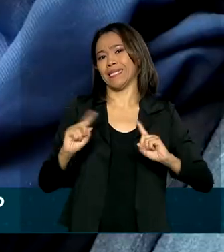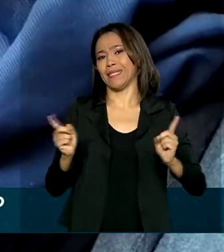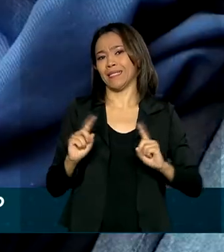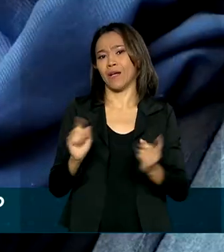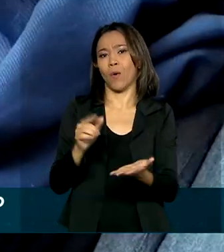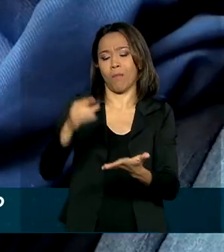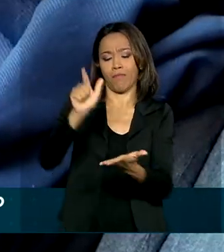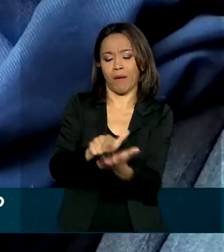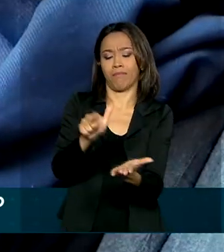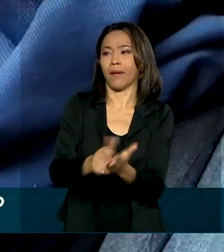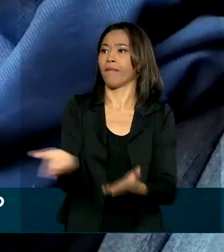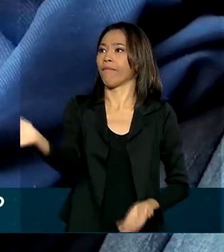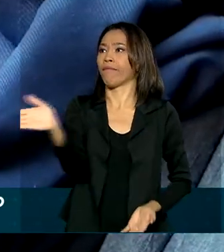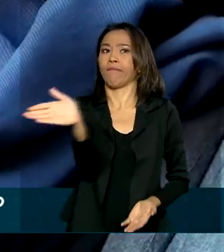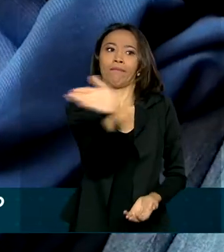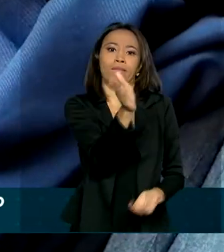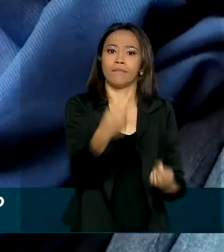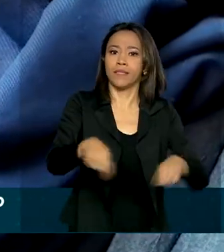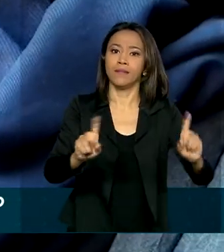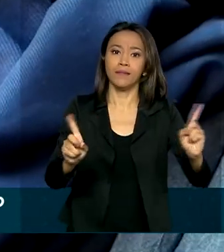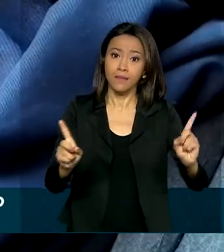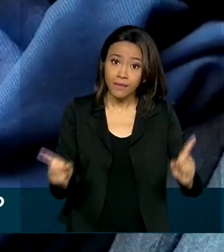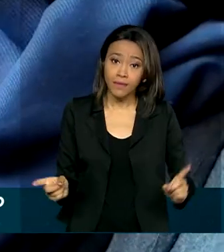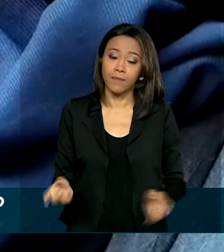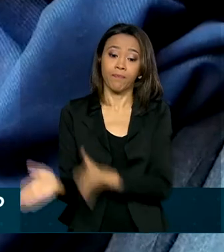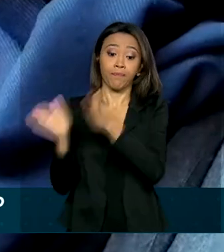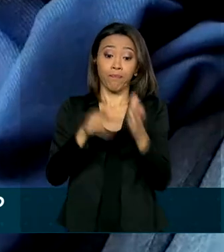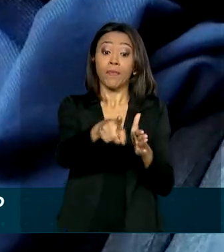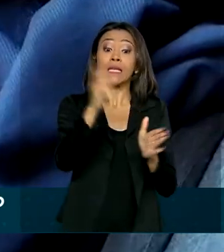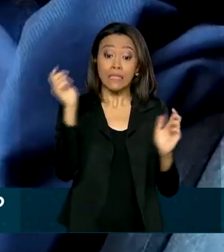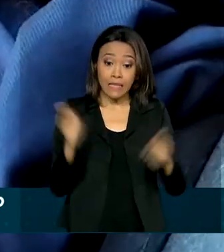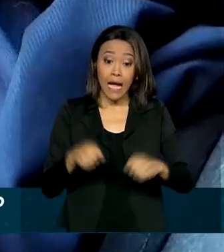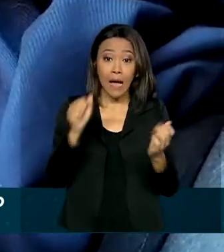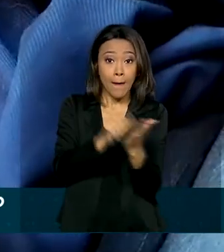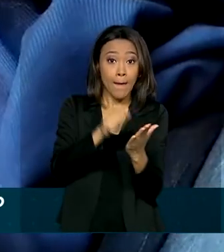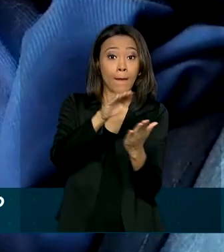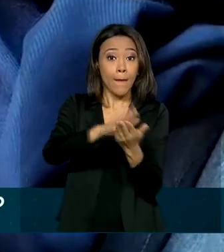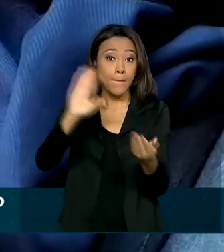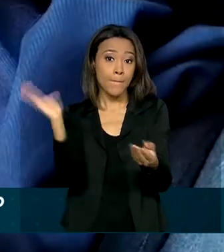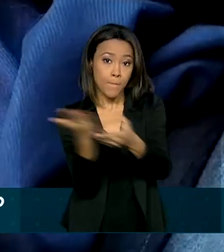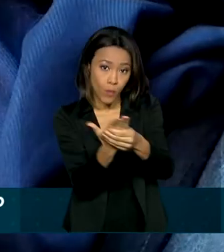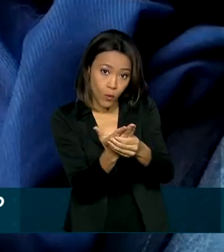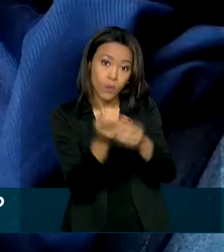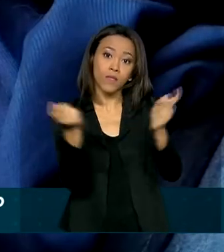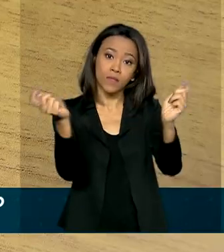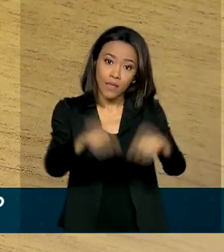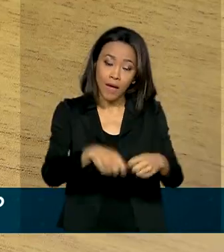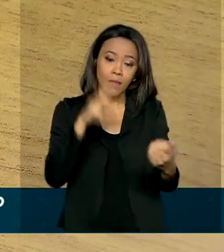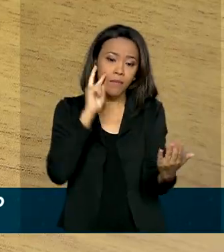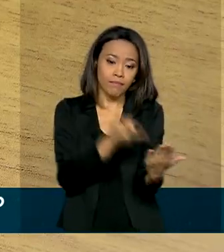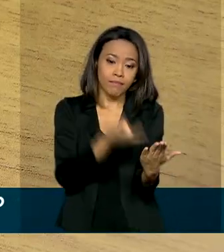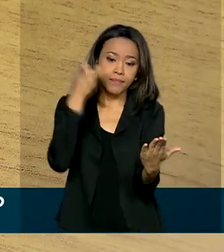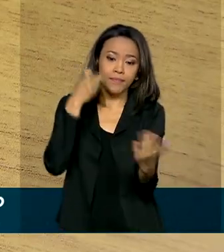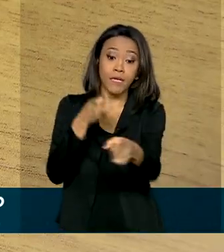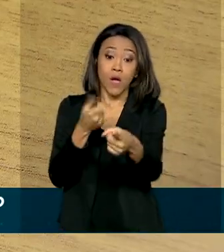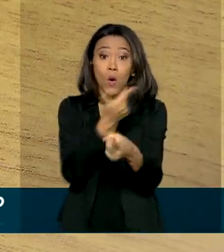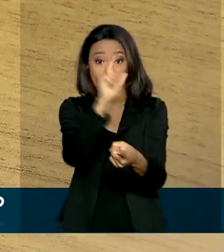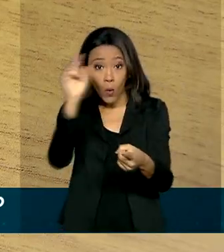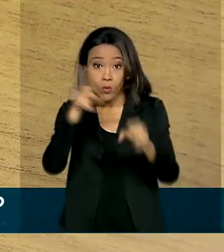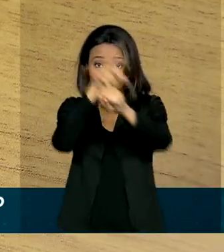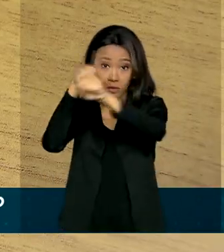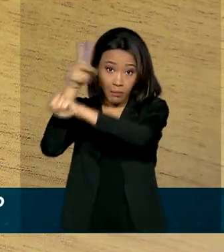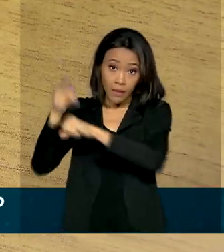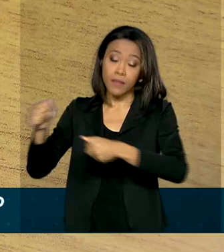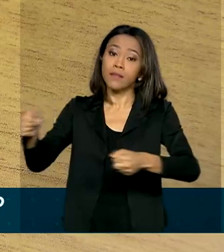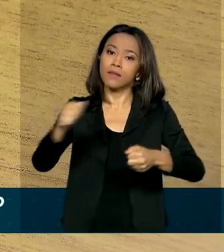físico. Pelo aplicativo, é possível também consultar multas. As versões digitais dos documentos têm validade em outros países da